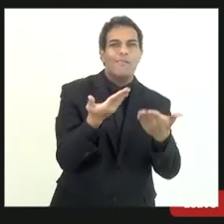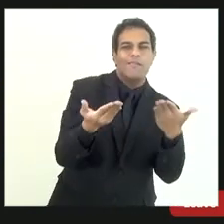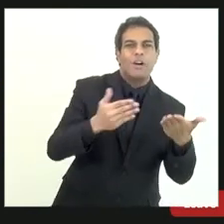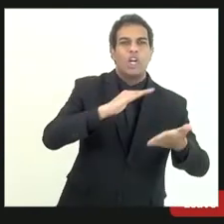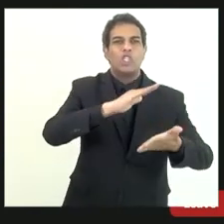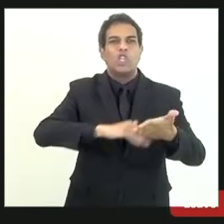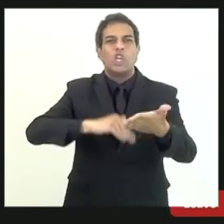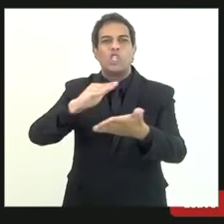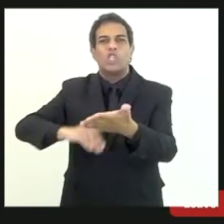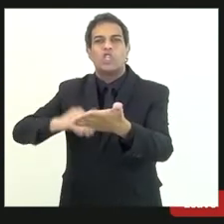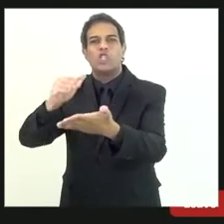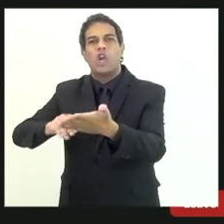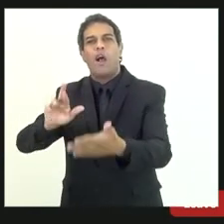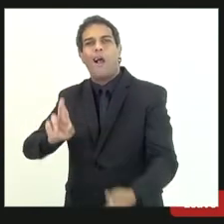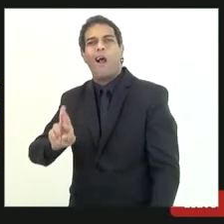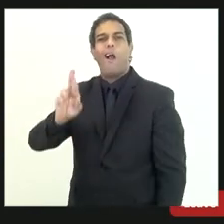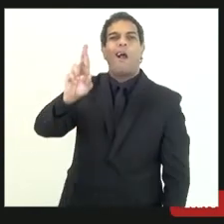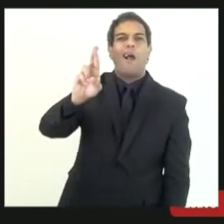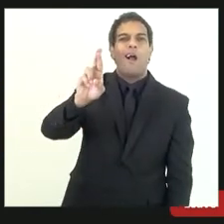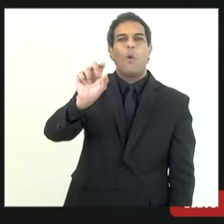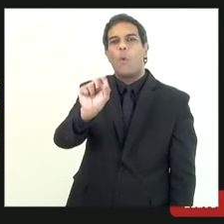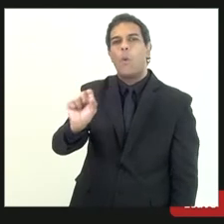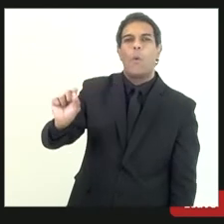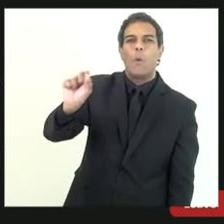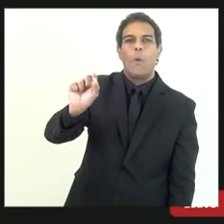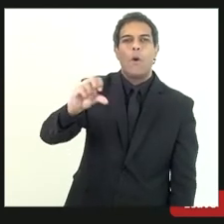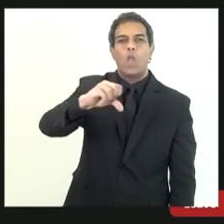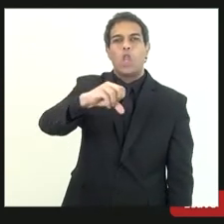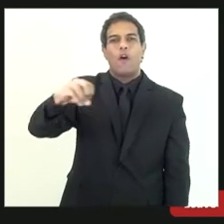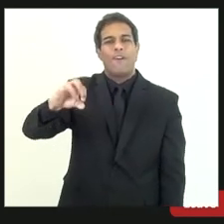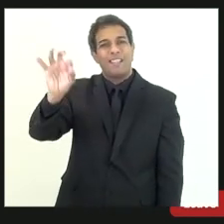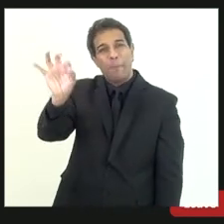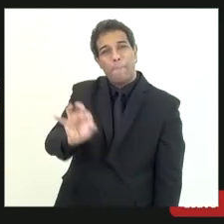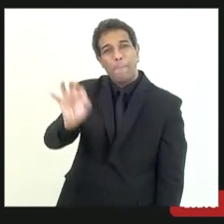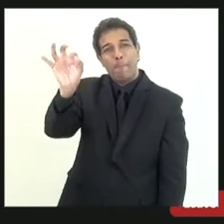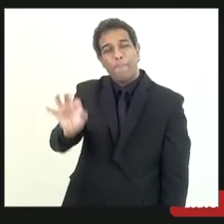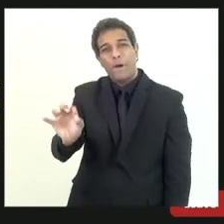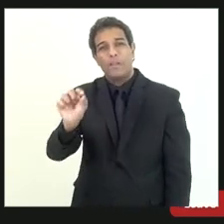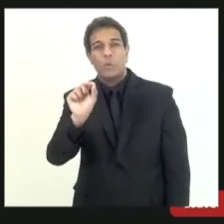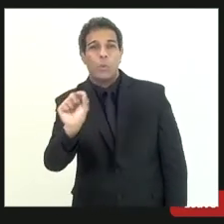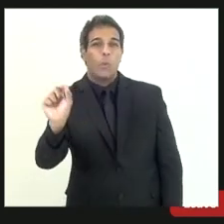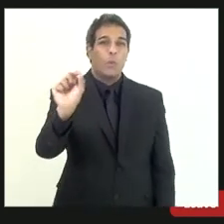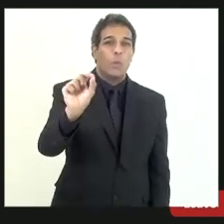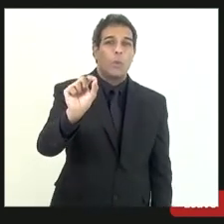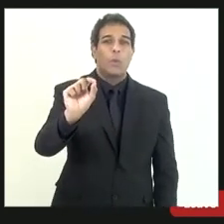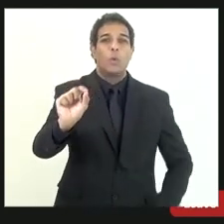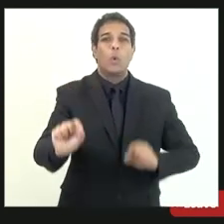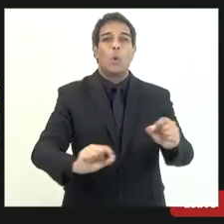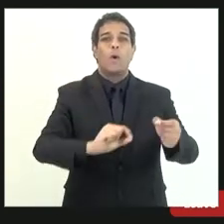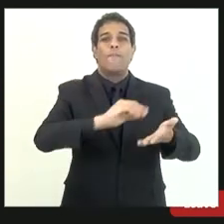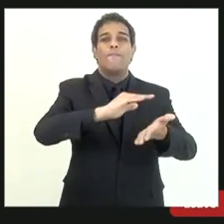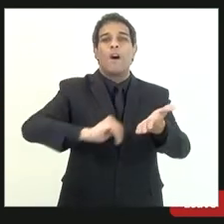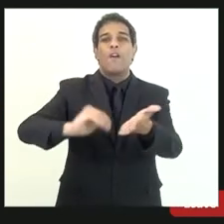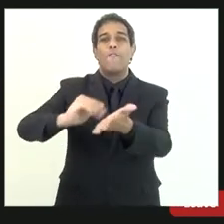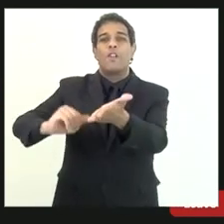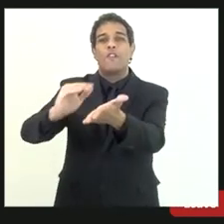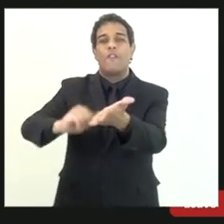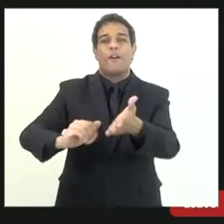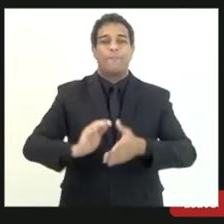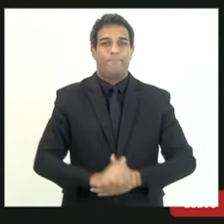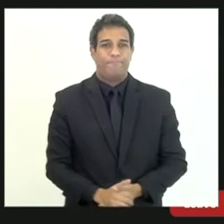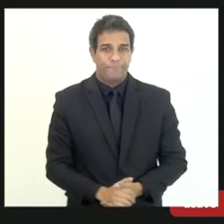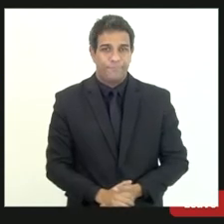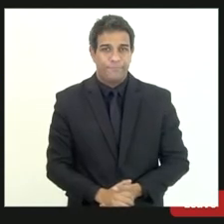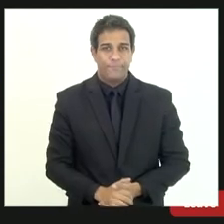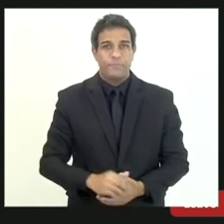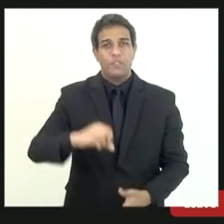e representa praticamente 90% do que sobra ou seja praticamente